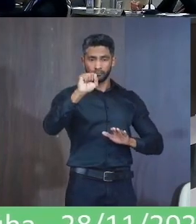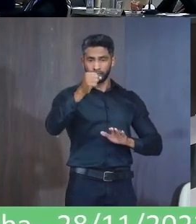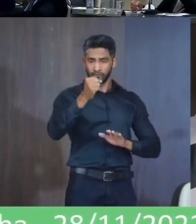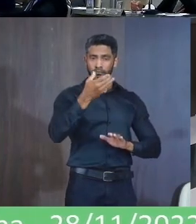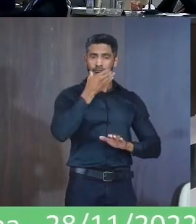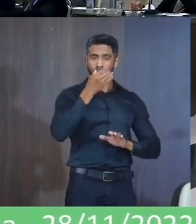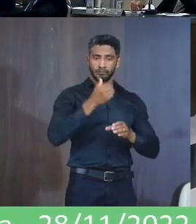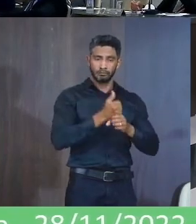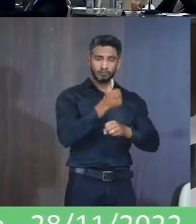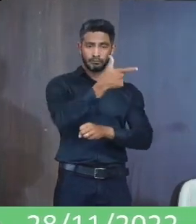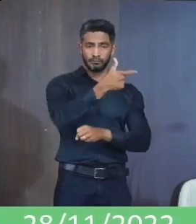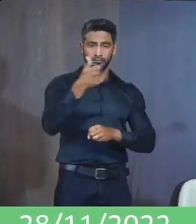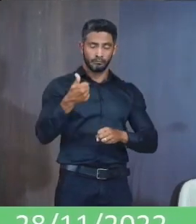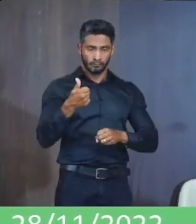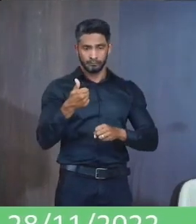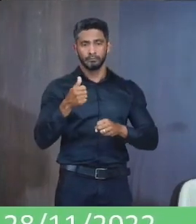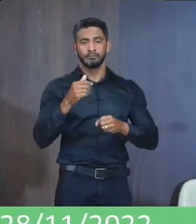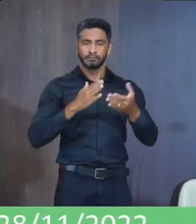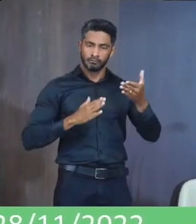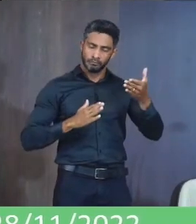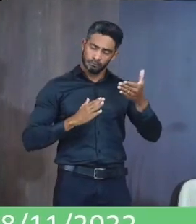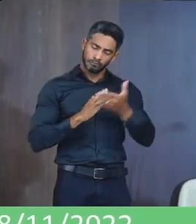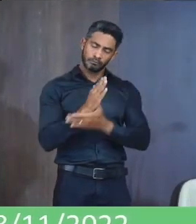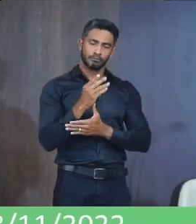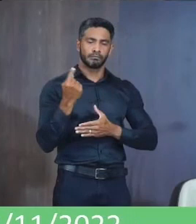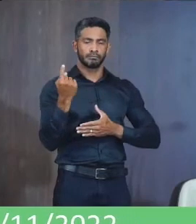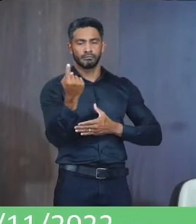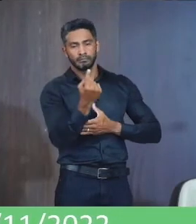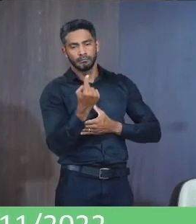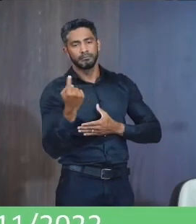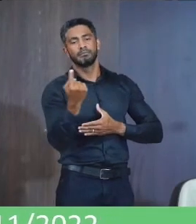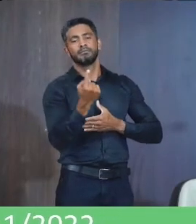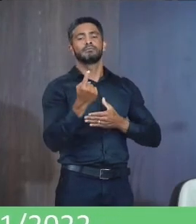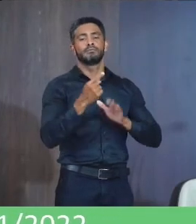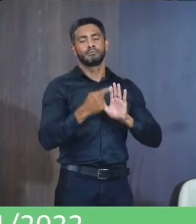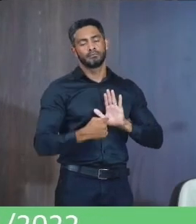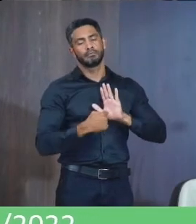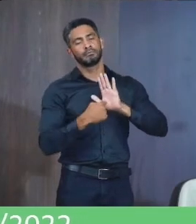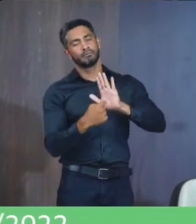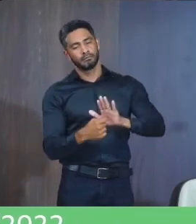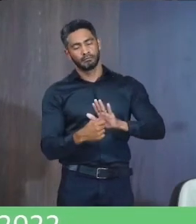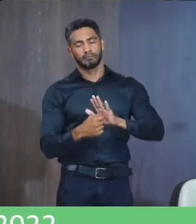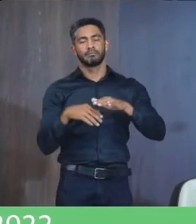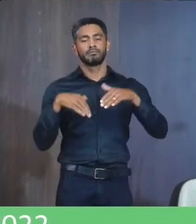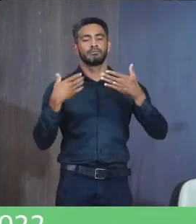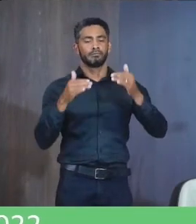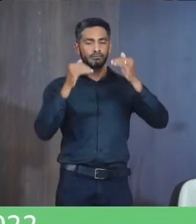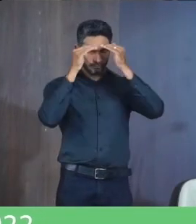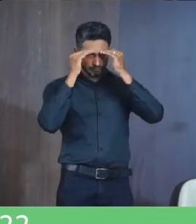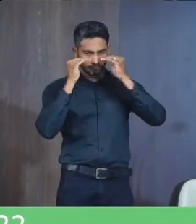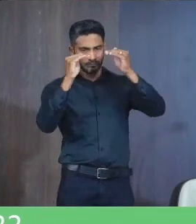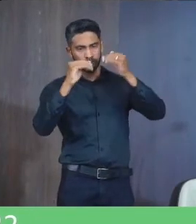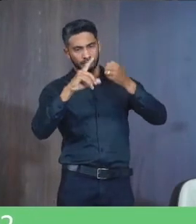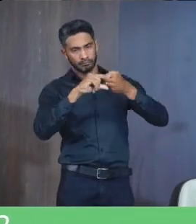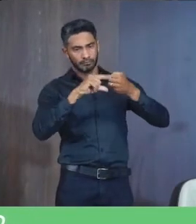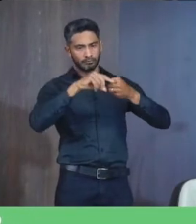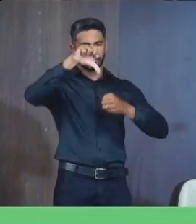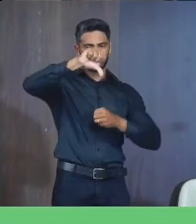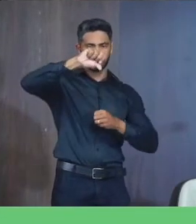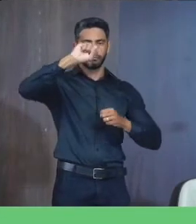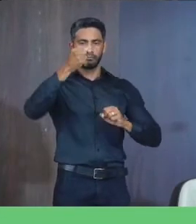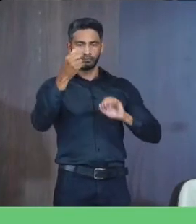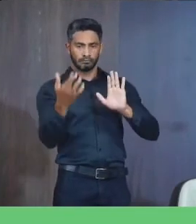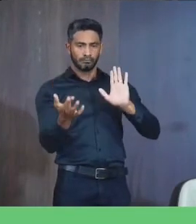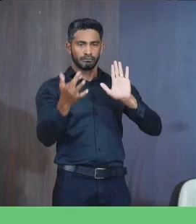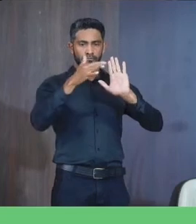8 de dezembro De 2021 E foi aprovada Em turno único Como apresentado Em atendimento Ao artigo 98 Do regimento